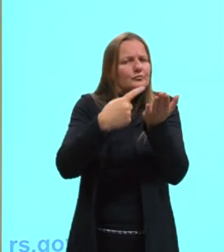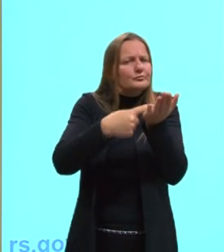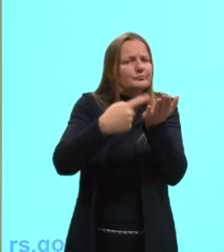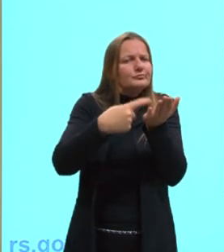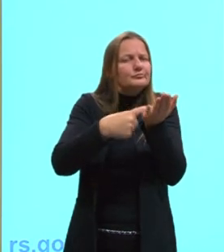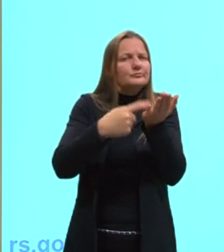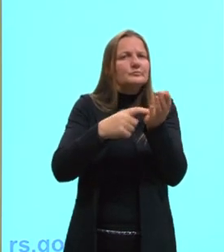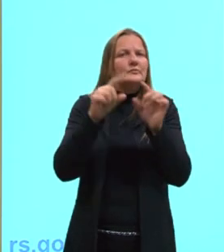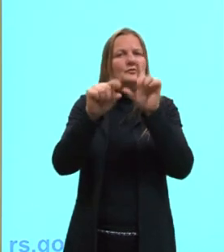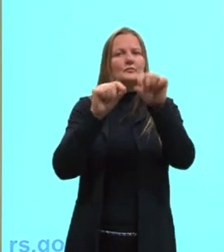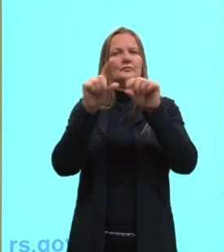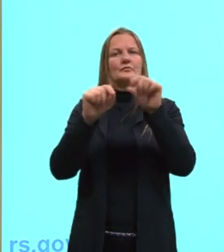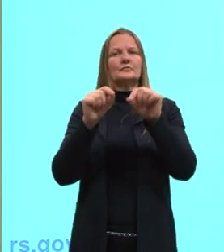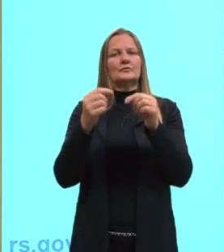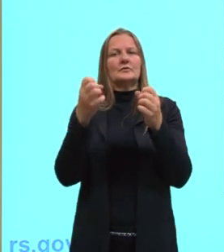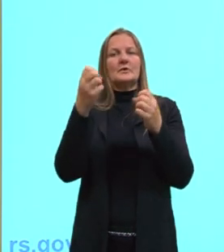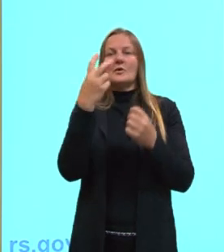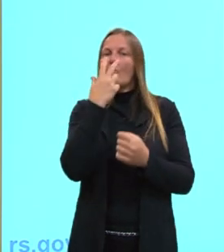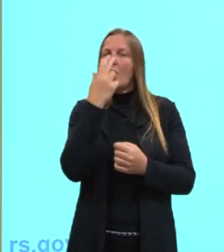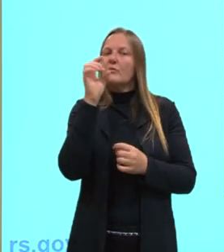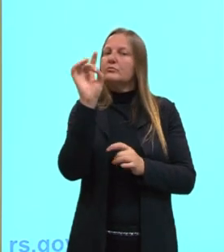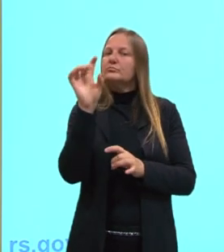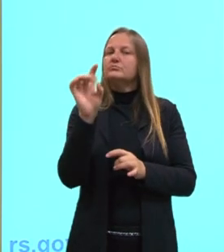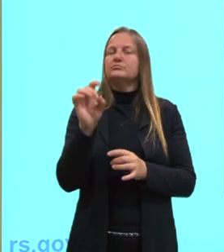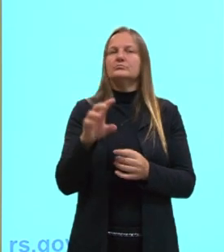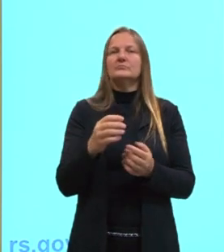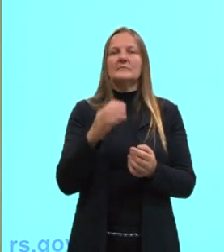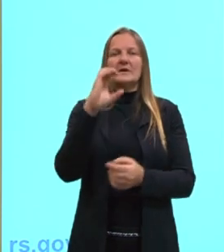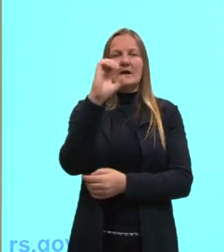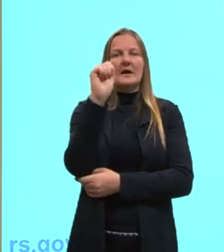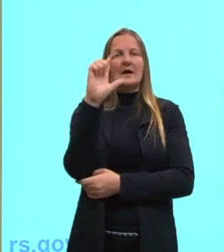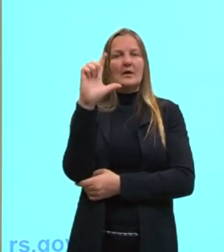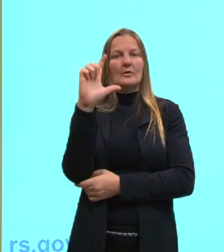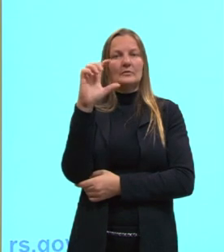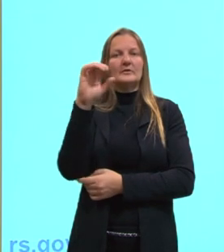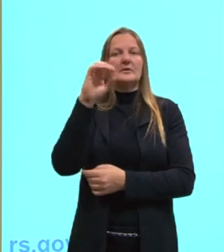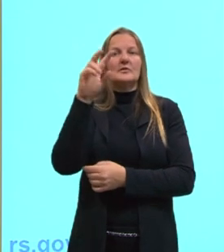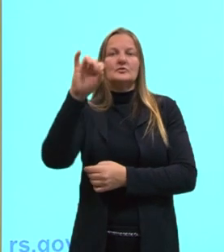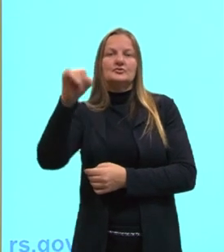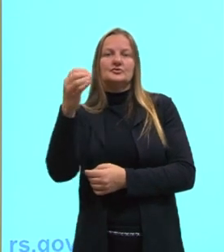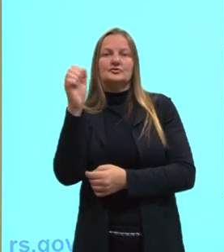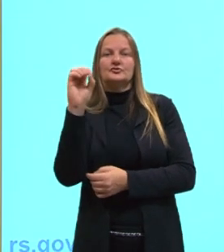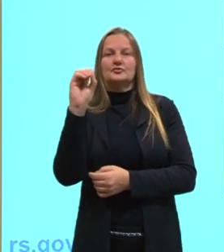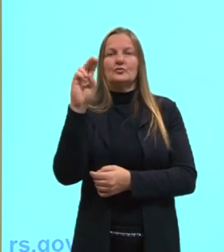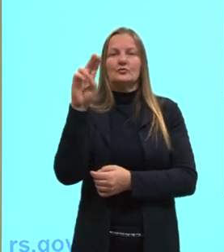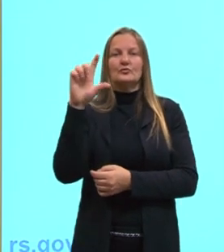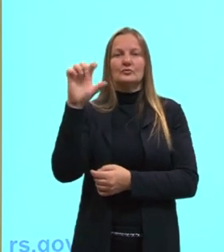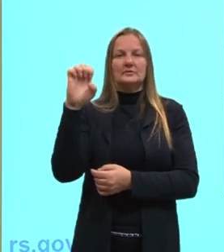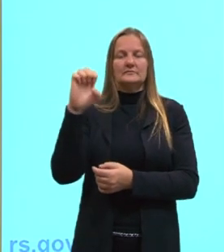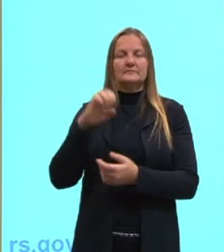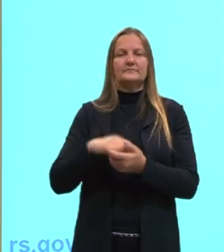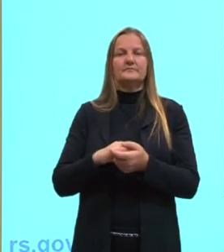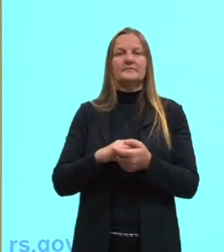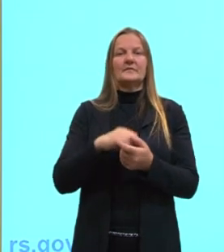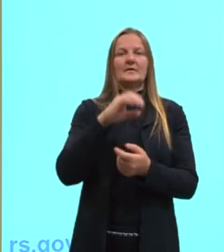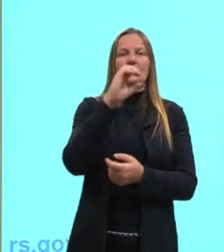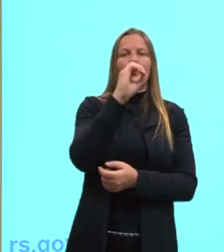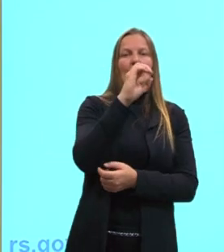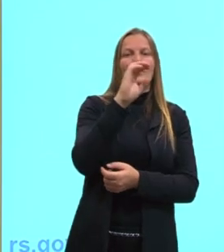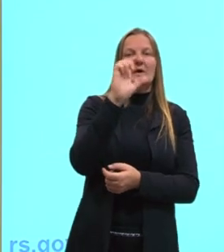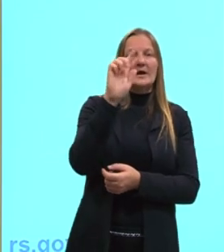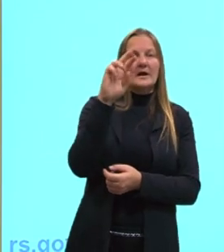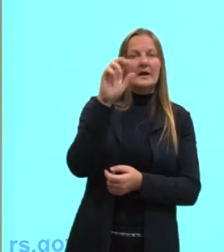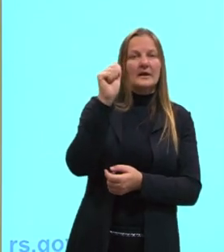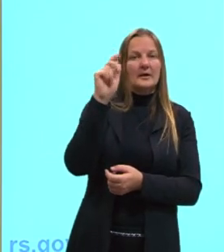acabou escolhendo usar essas aqui em específico. Porque a caloria aqui seria joule, a grama, né, ou grama, na verdade, seria